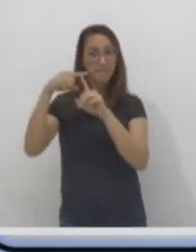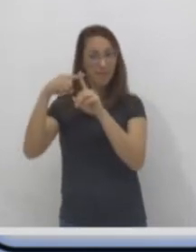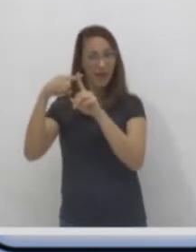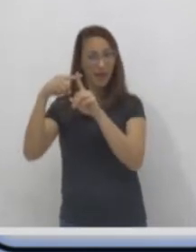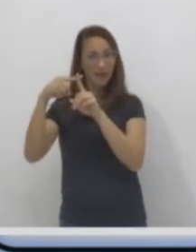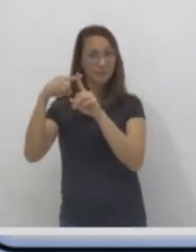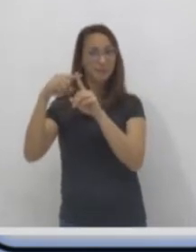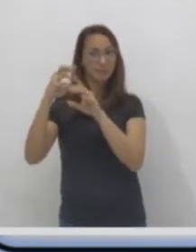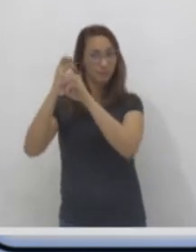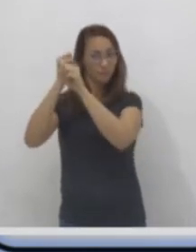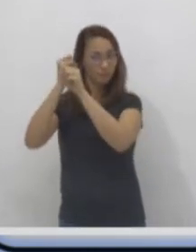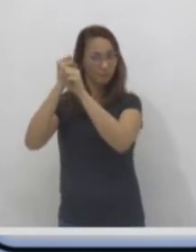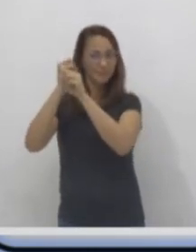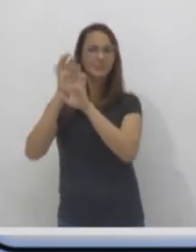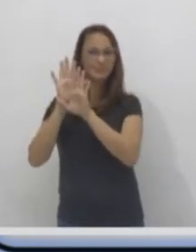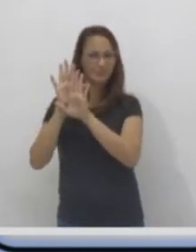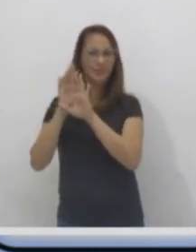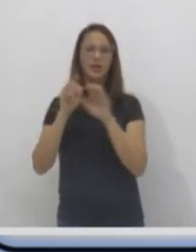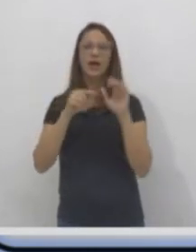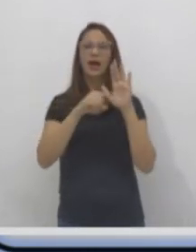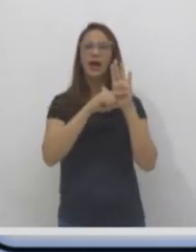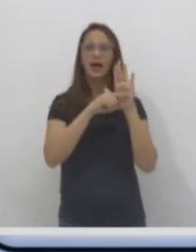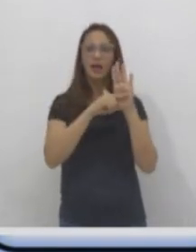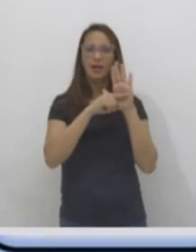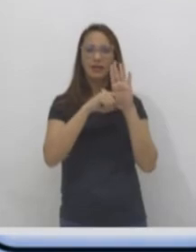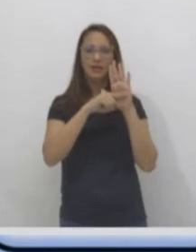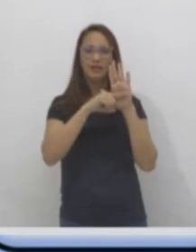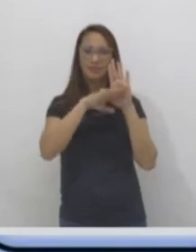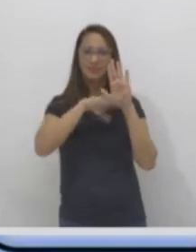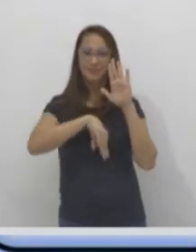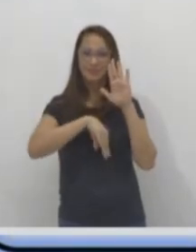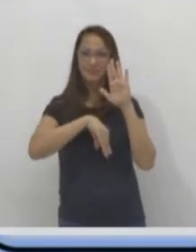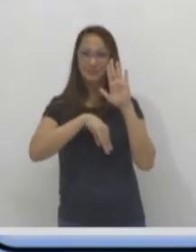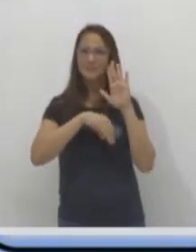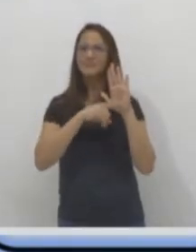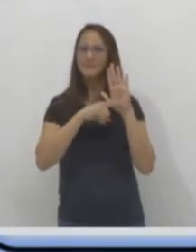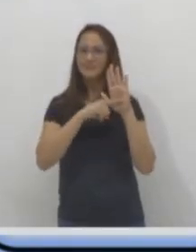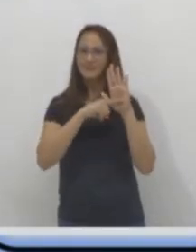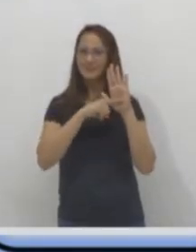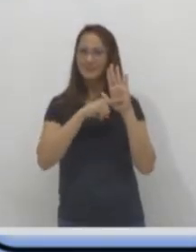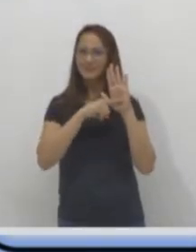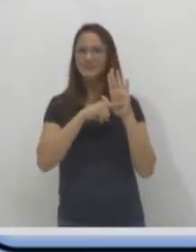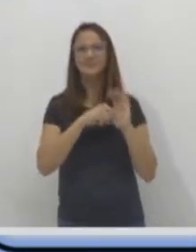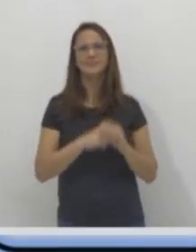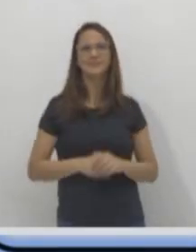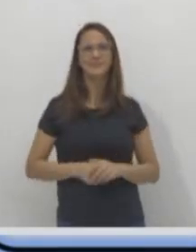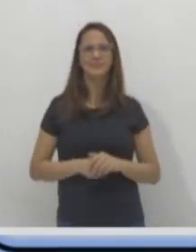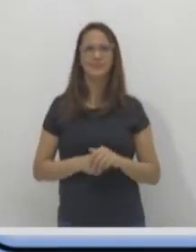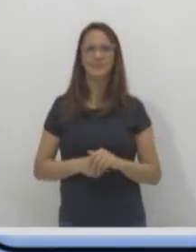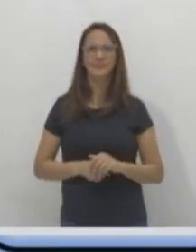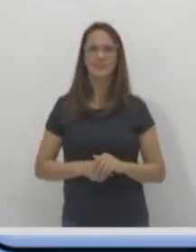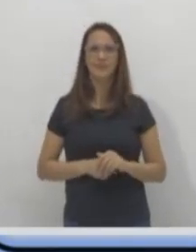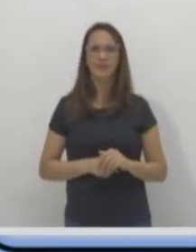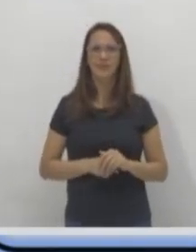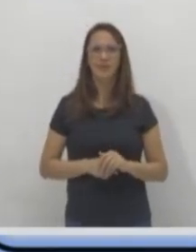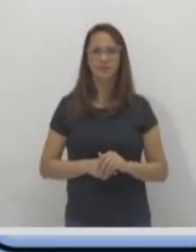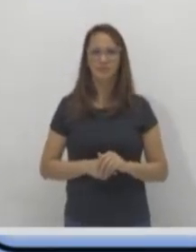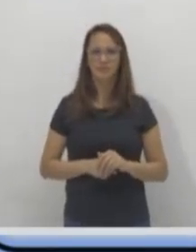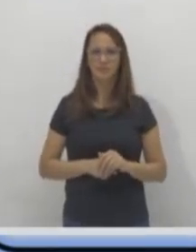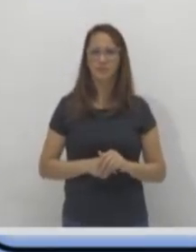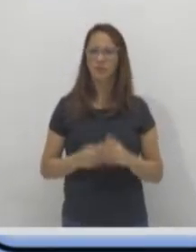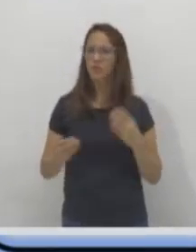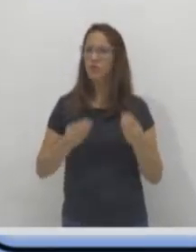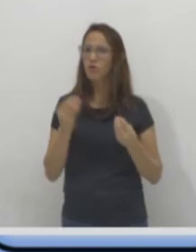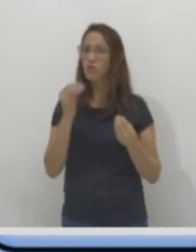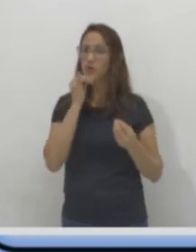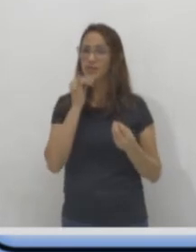subtração, é um tracinho. Então vamos começar a nossa subtração. Vamos lá. Vamos fazer um